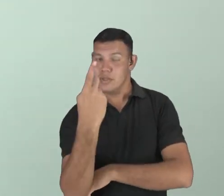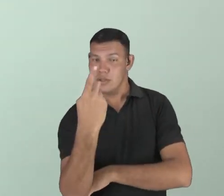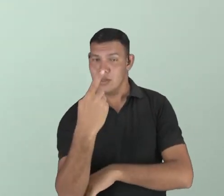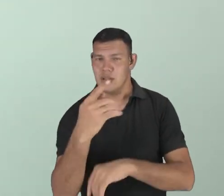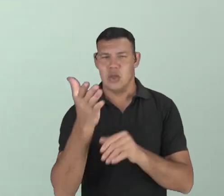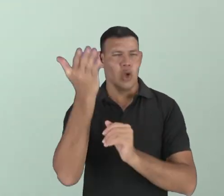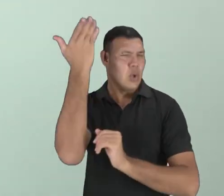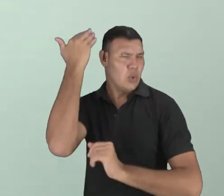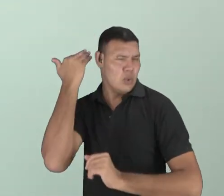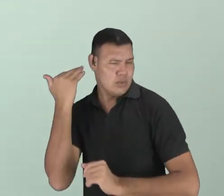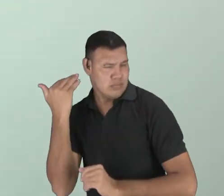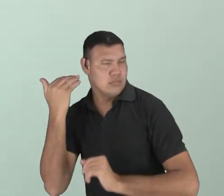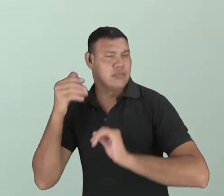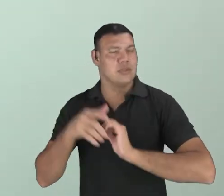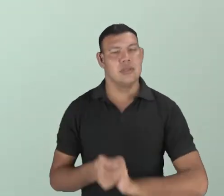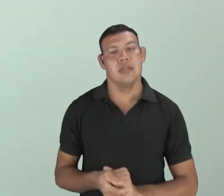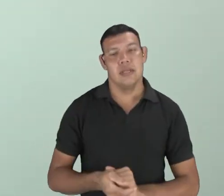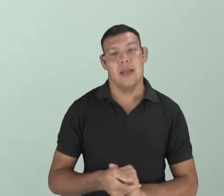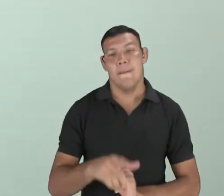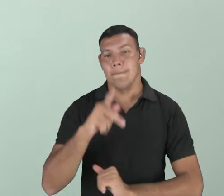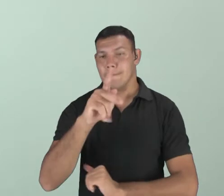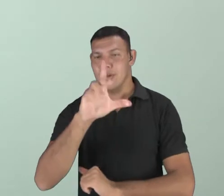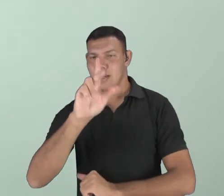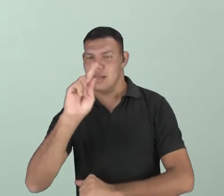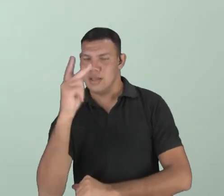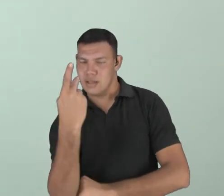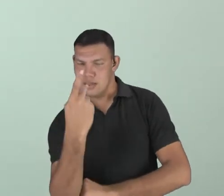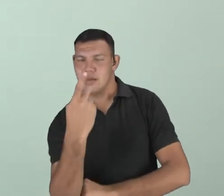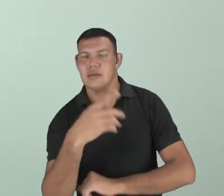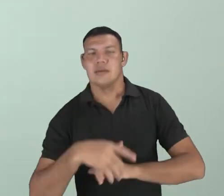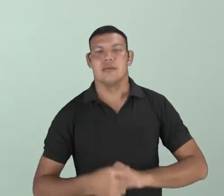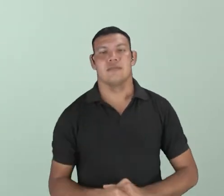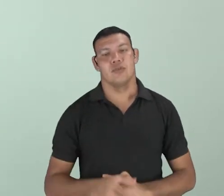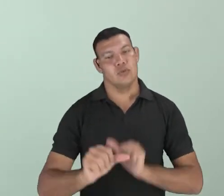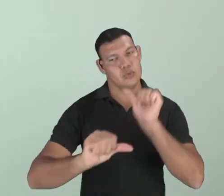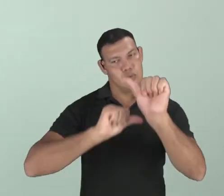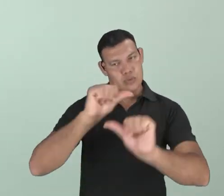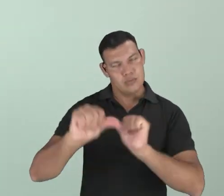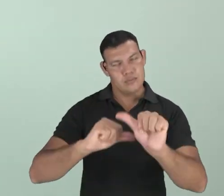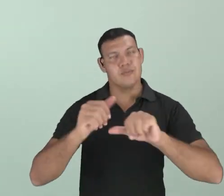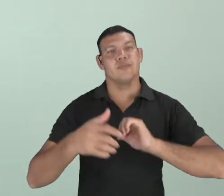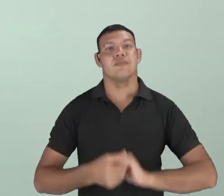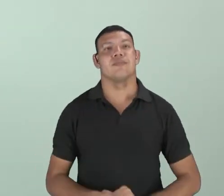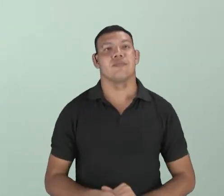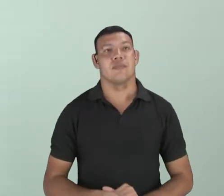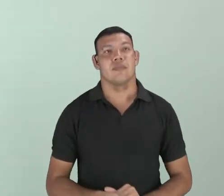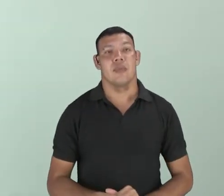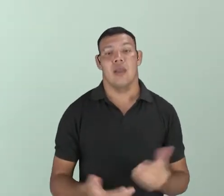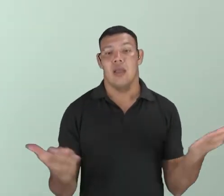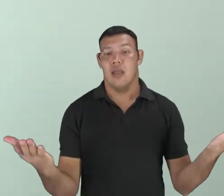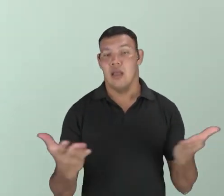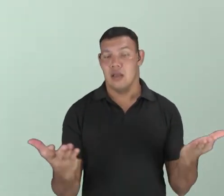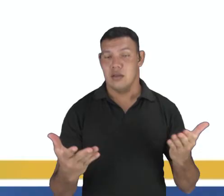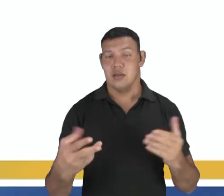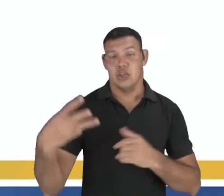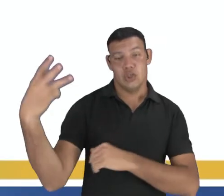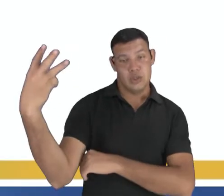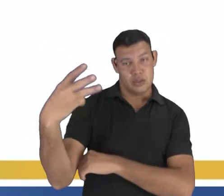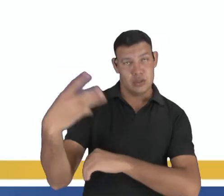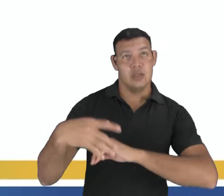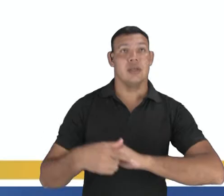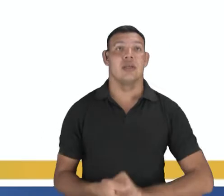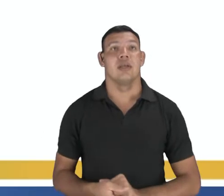mas antigamente já era escrito com PH para ter essa sonoridade. Vamos lá. A próxima é a variação diastrática.